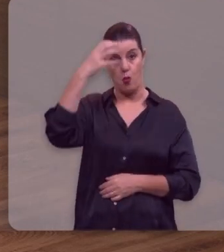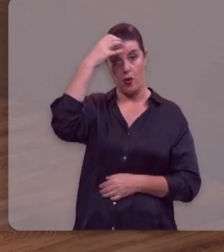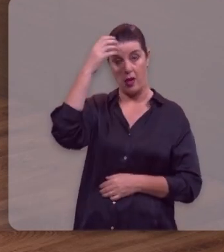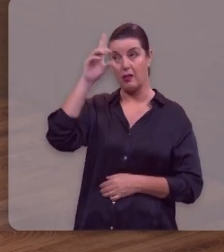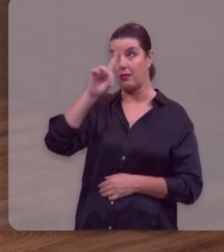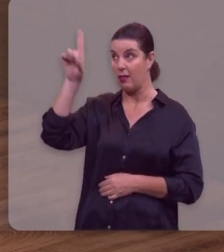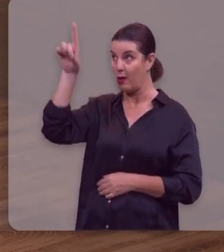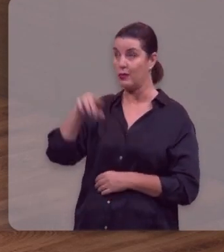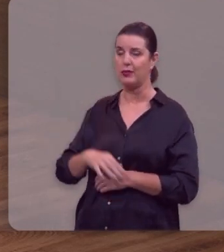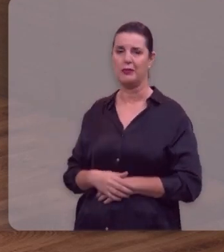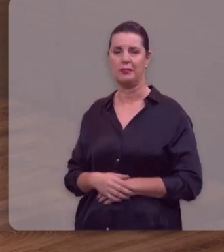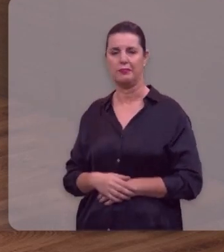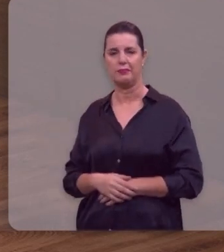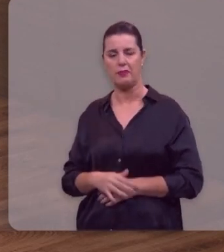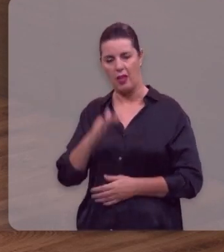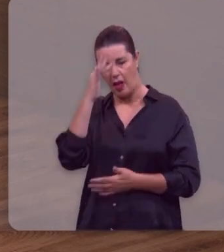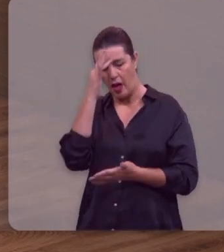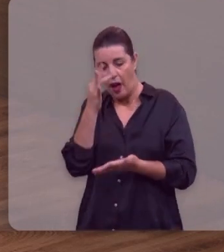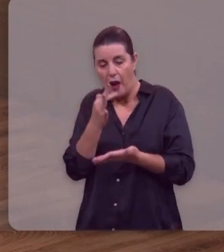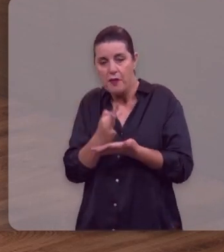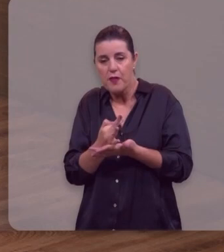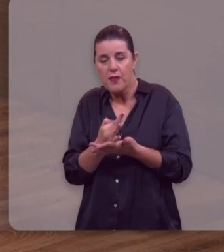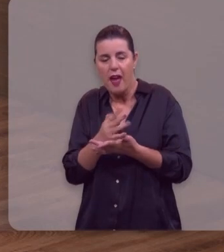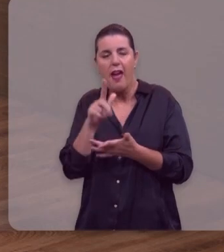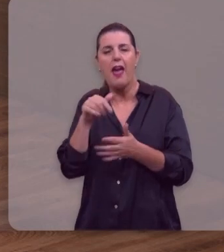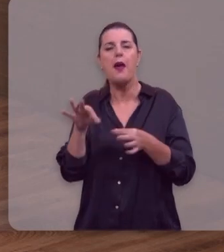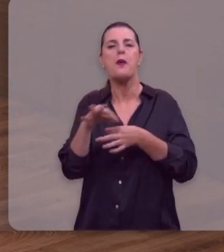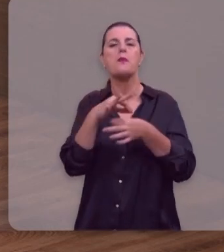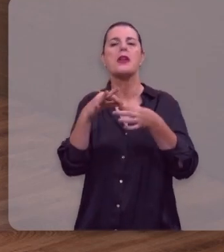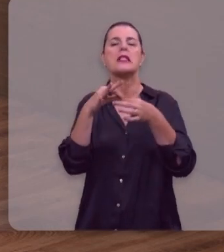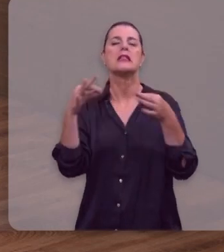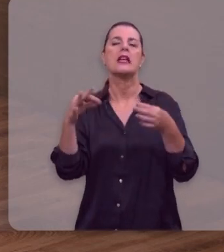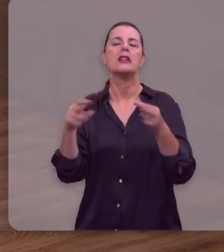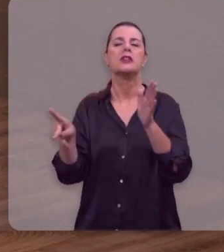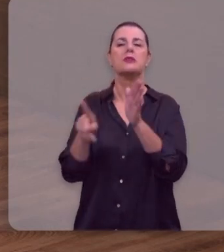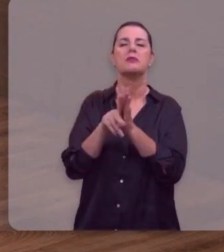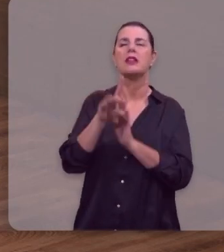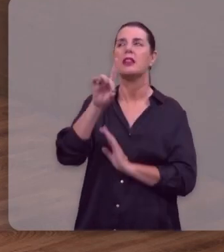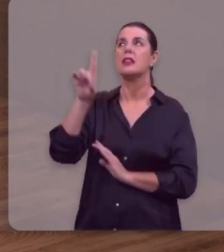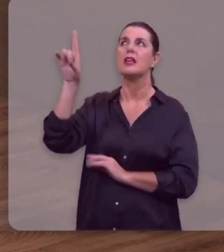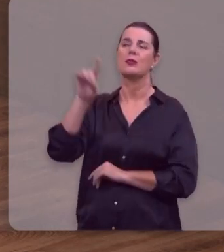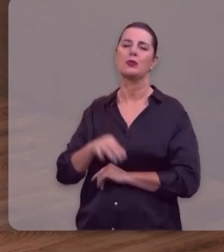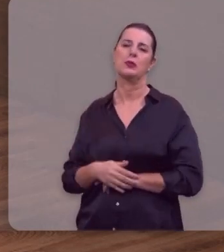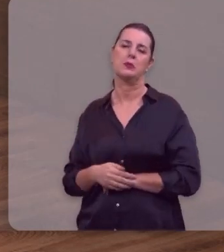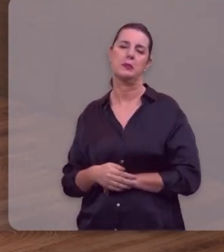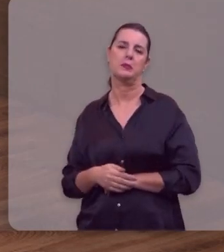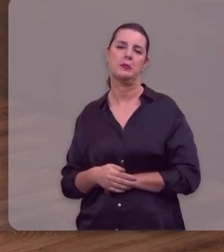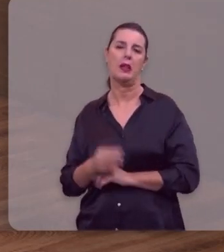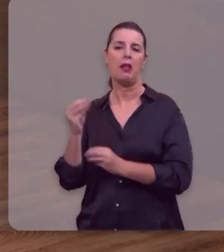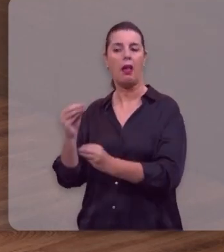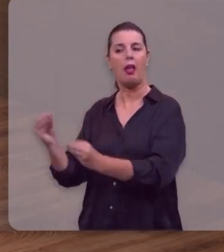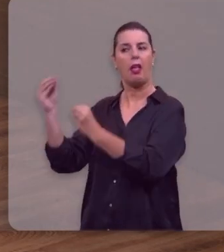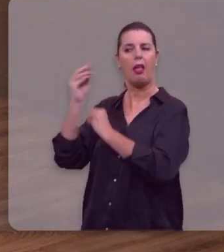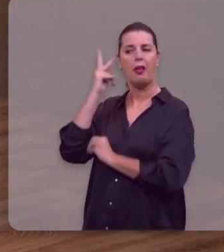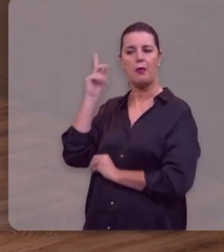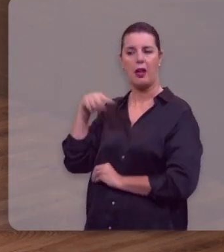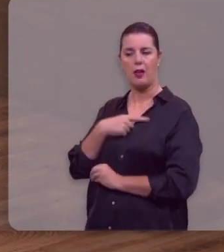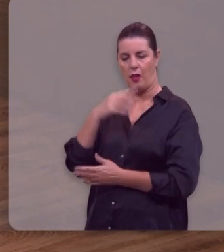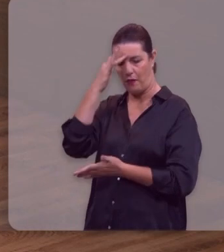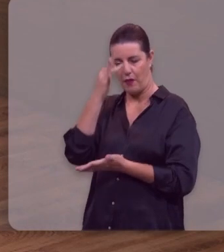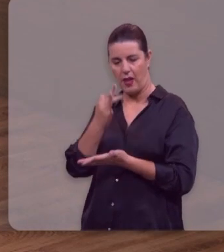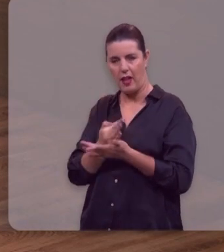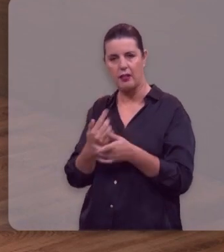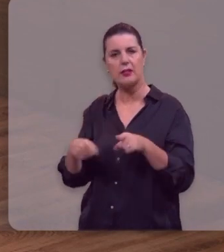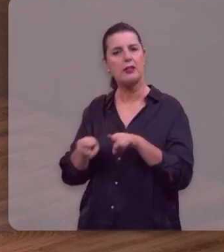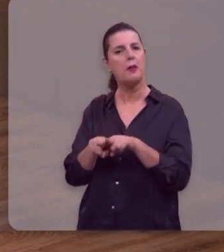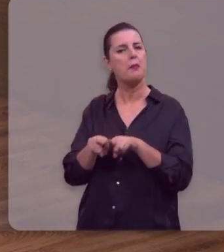Deus. A fé é esta dádiva do próprio Deus, porque também a fé é presente